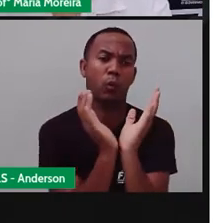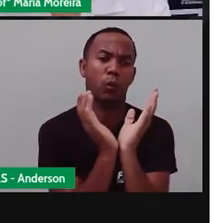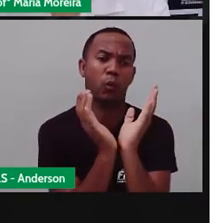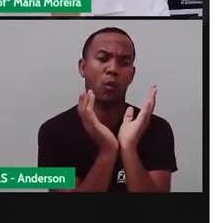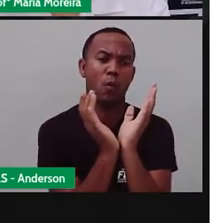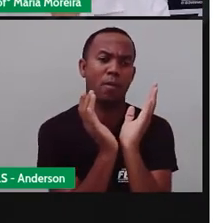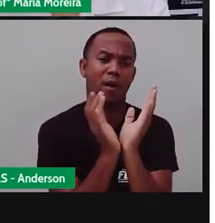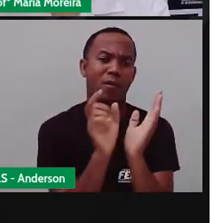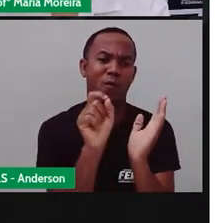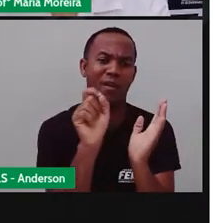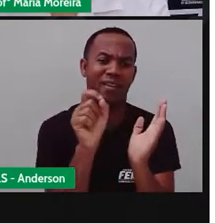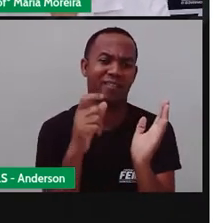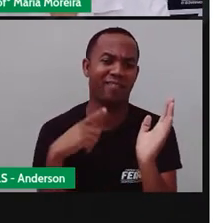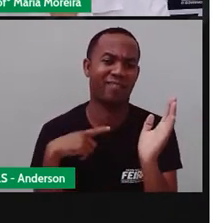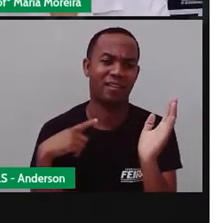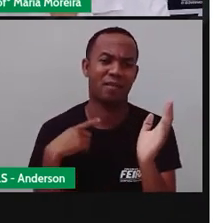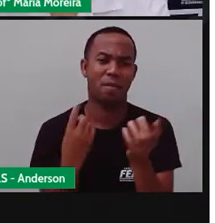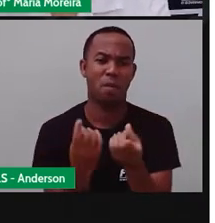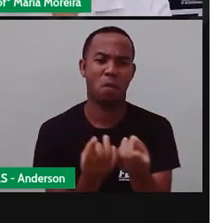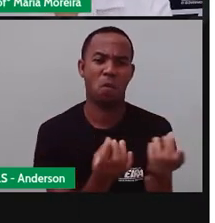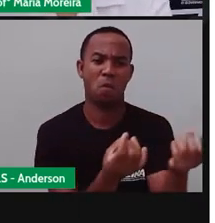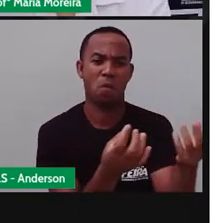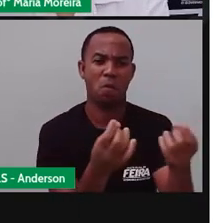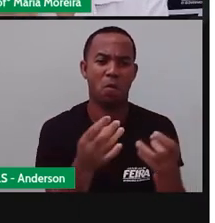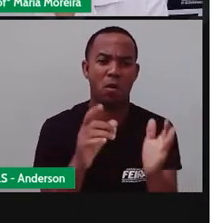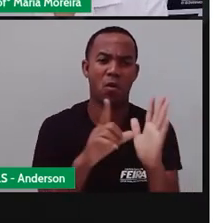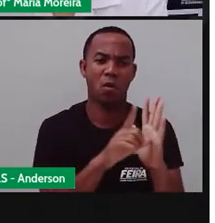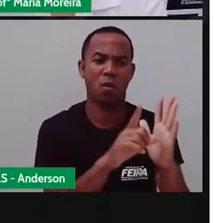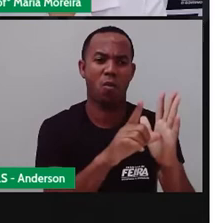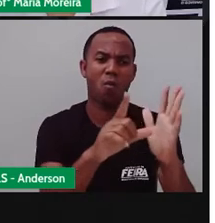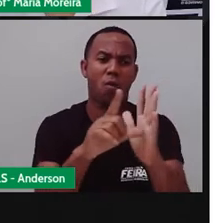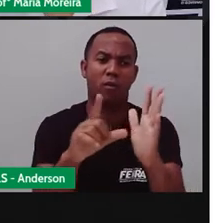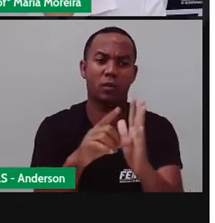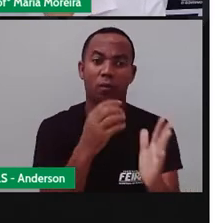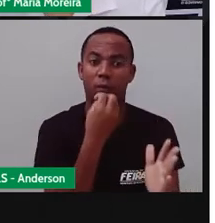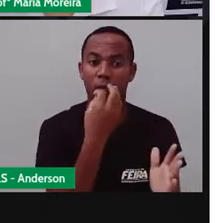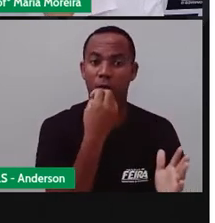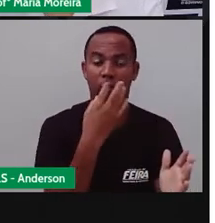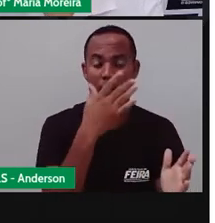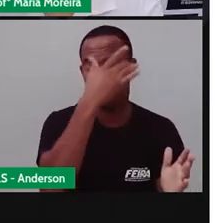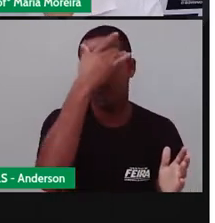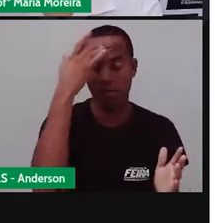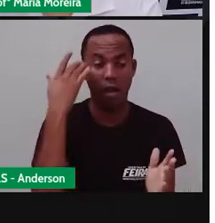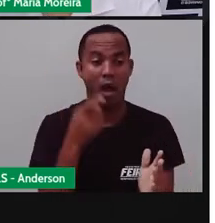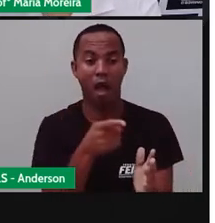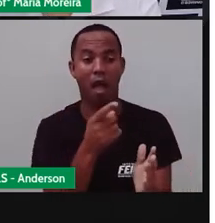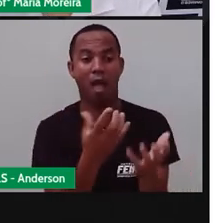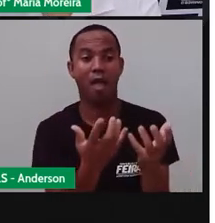Que é um bairro enorme e que tem o quê? Um comércio bem ativo.